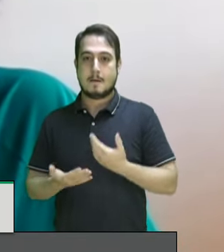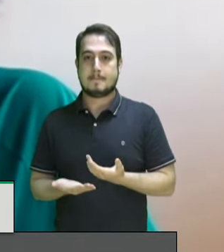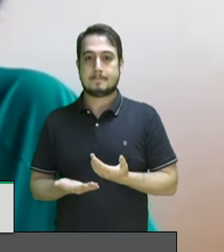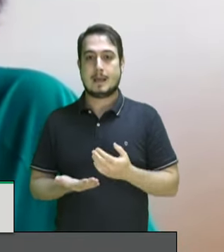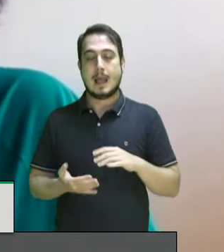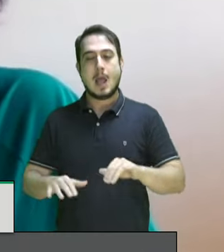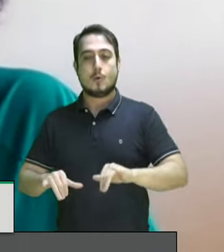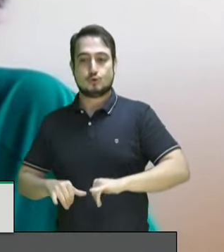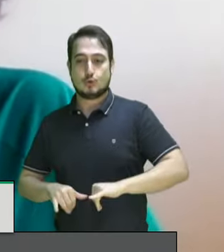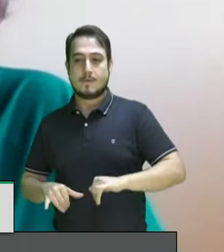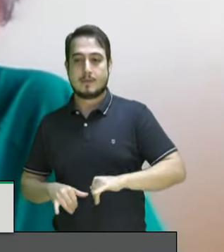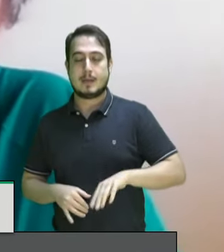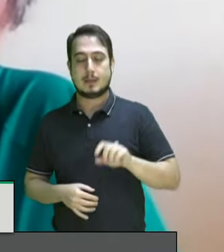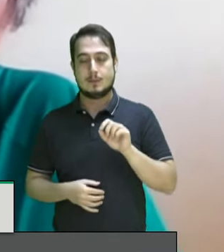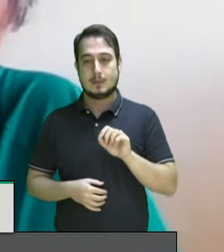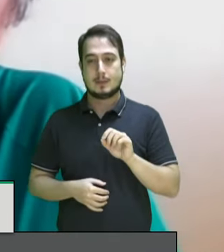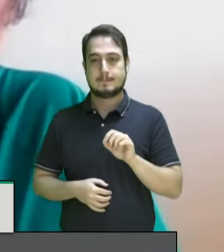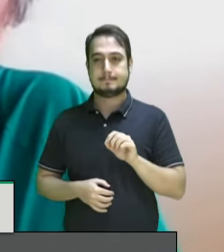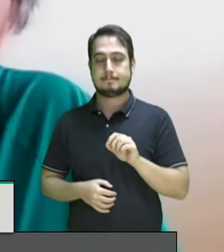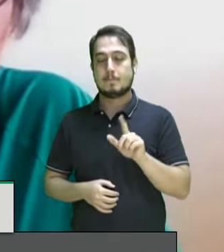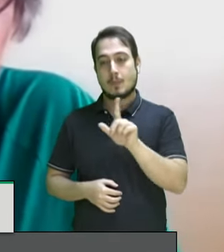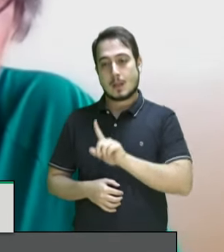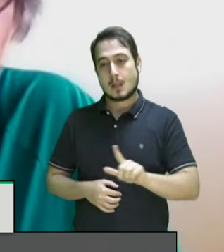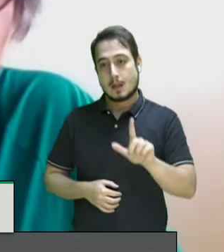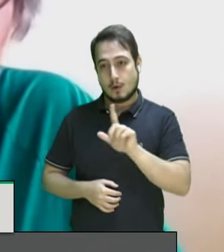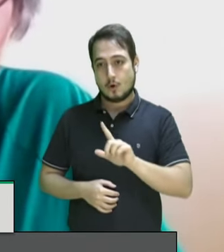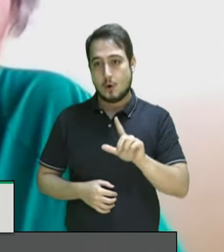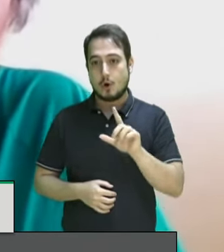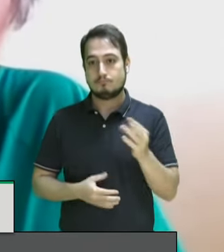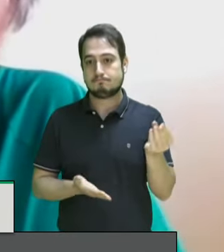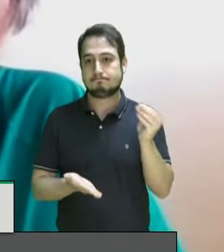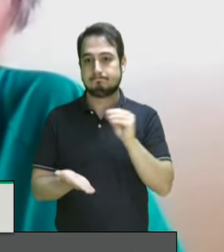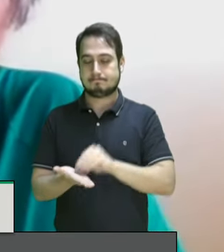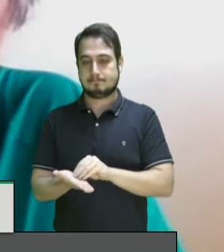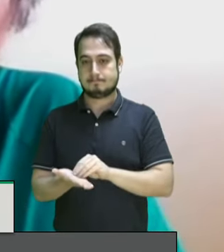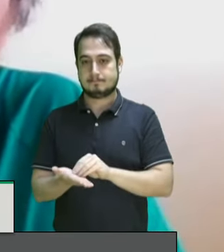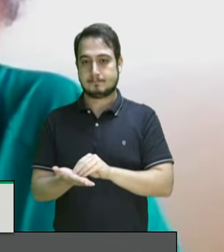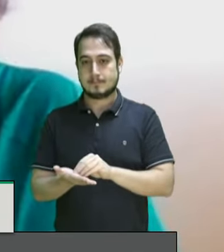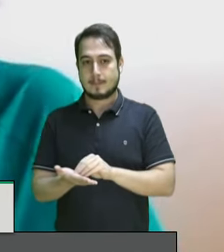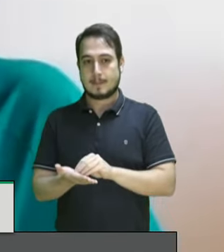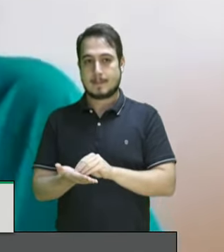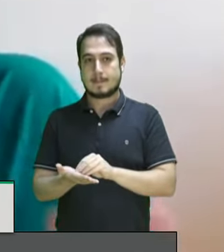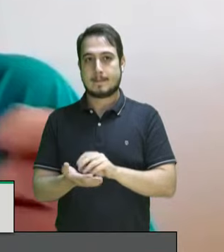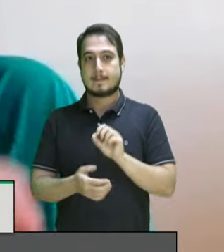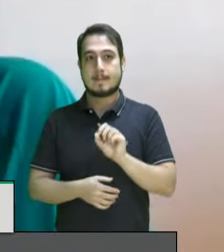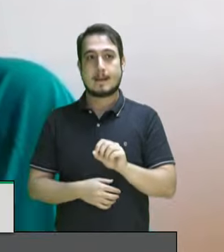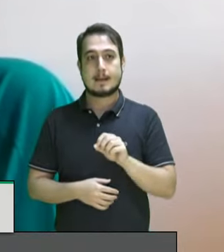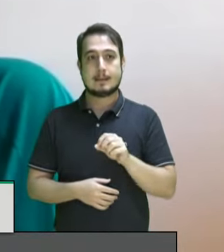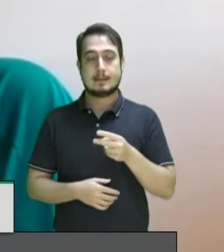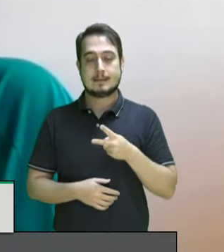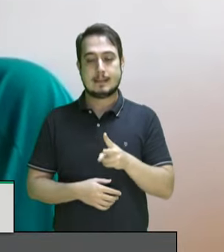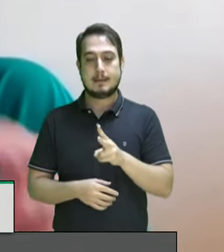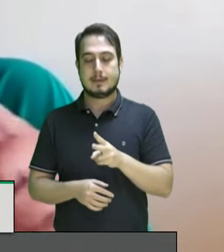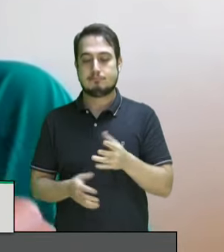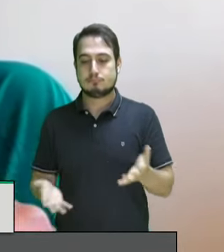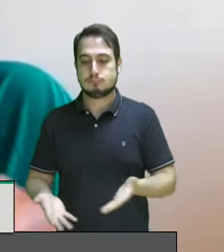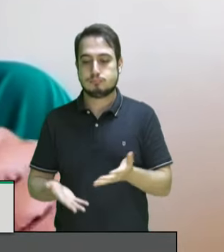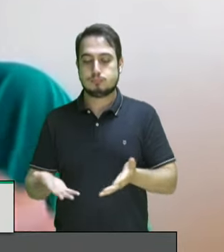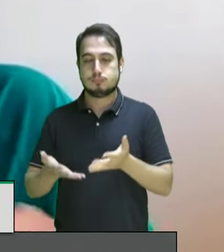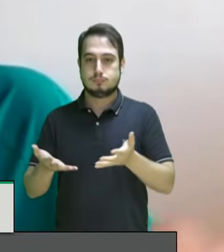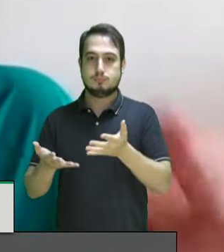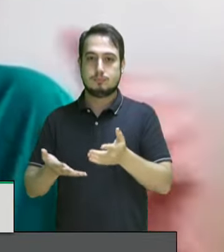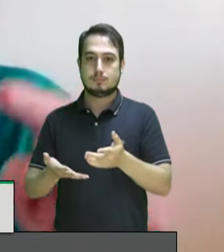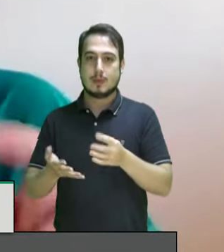É um sofrimento de uma lógica que foi imposta, uma lógica que foi imposta que se alimentou e